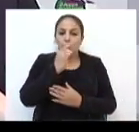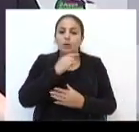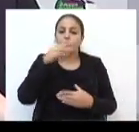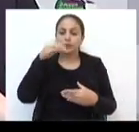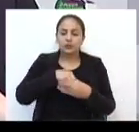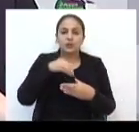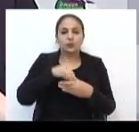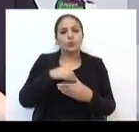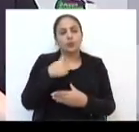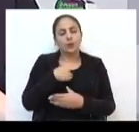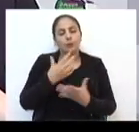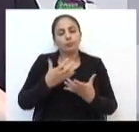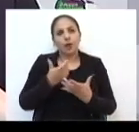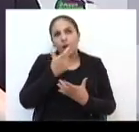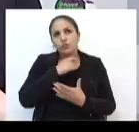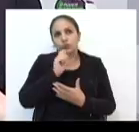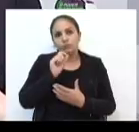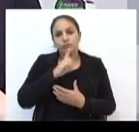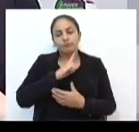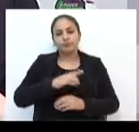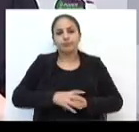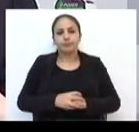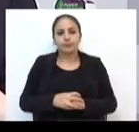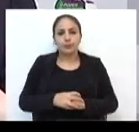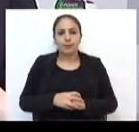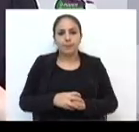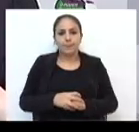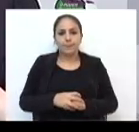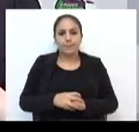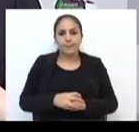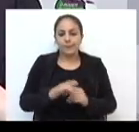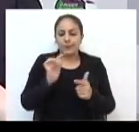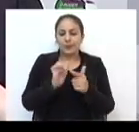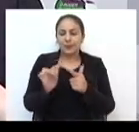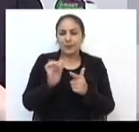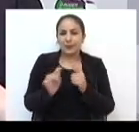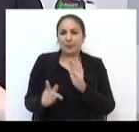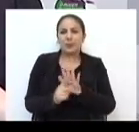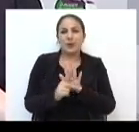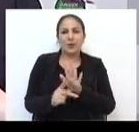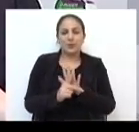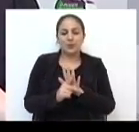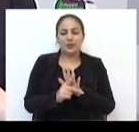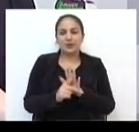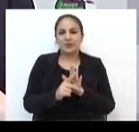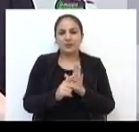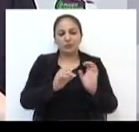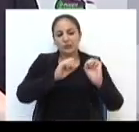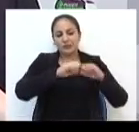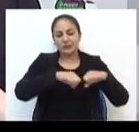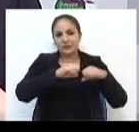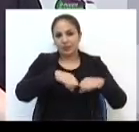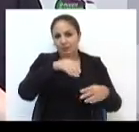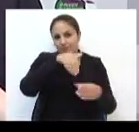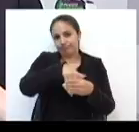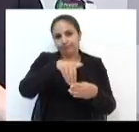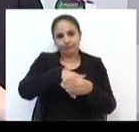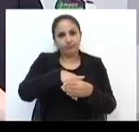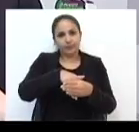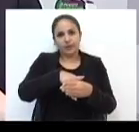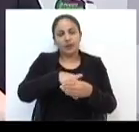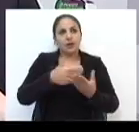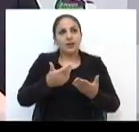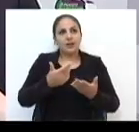dentro daquilo que eu esperava. É um problema da própria sistema eleitoral, que